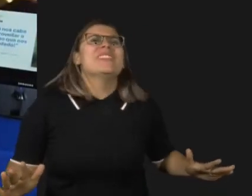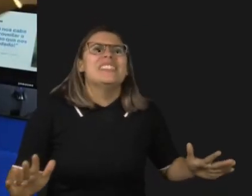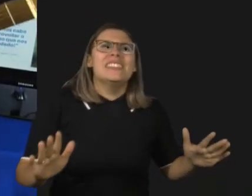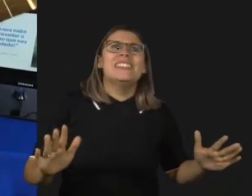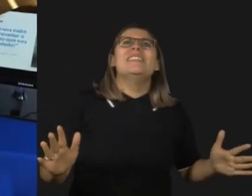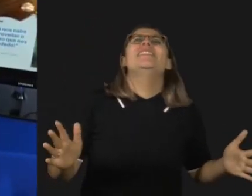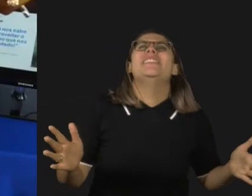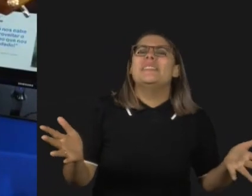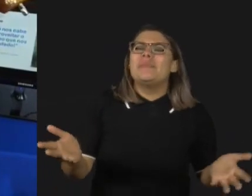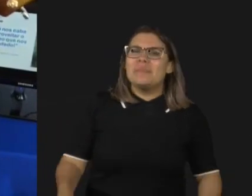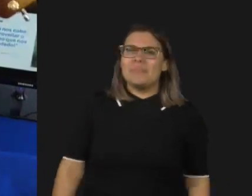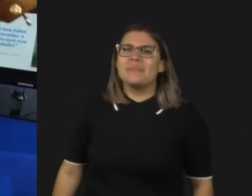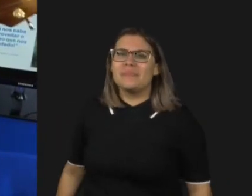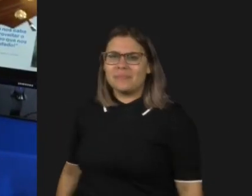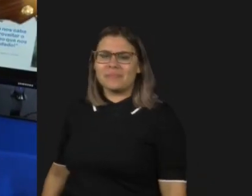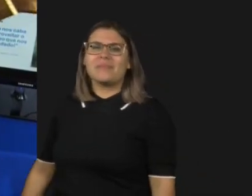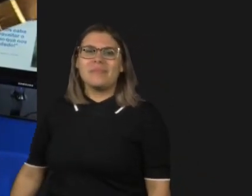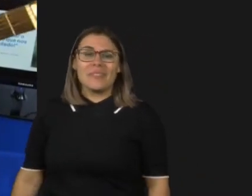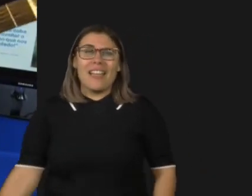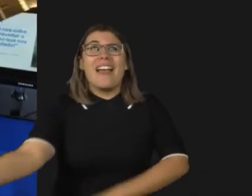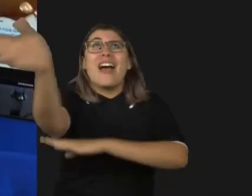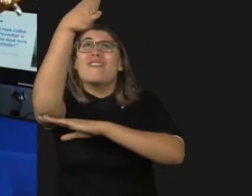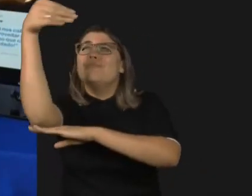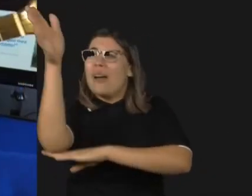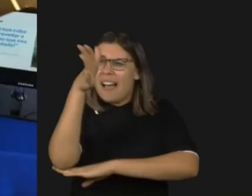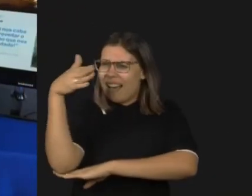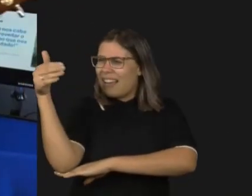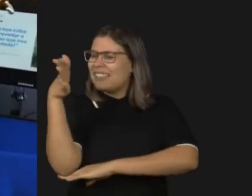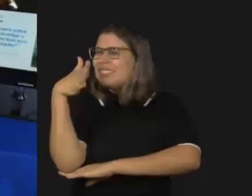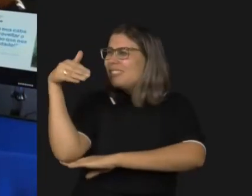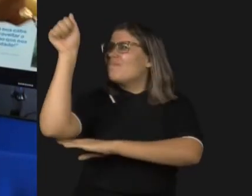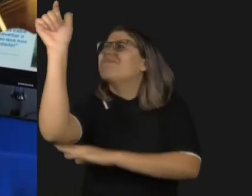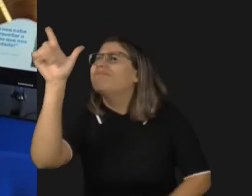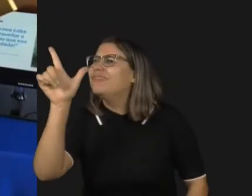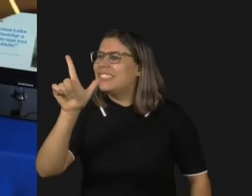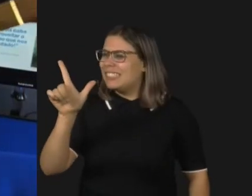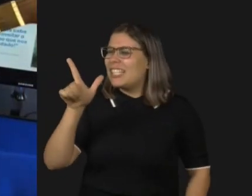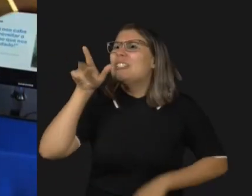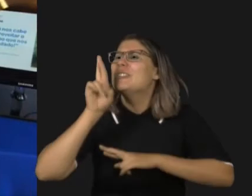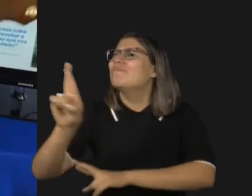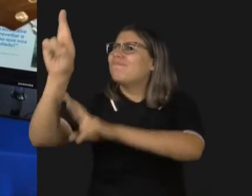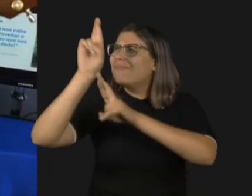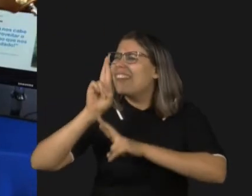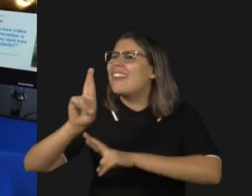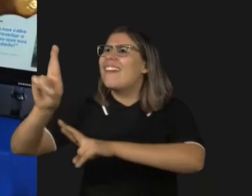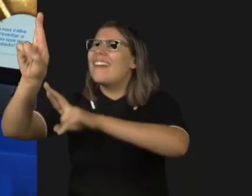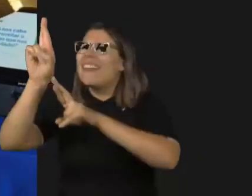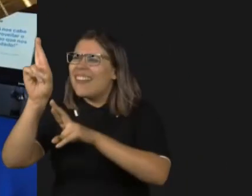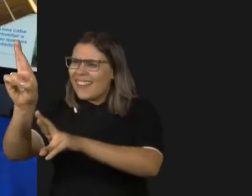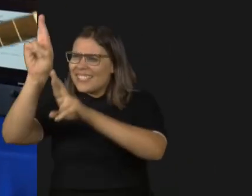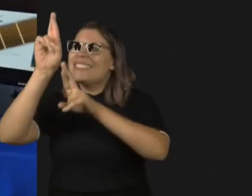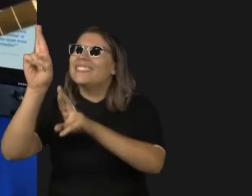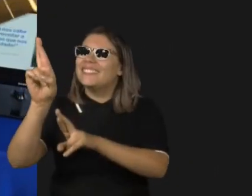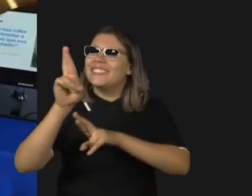canção Nossa bandeira é azul E é de esperanças Oitimistas